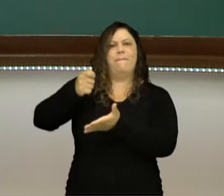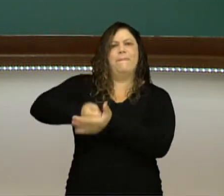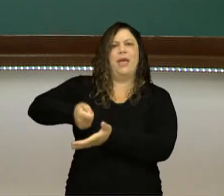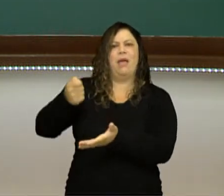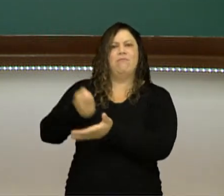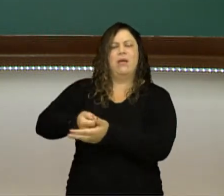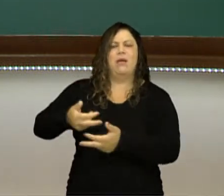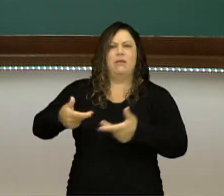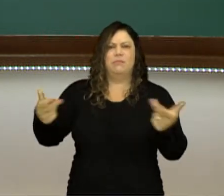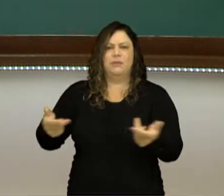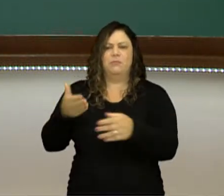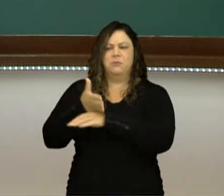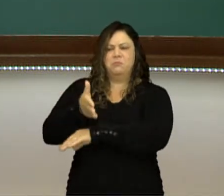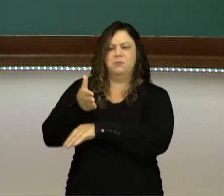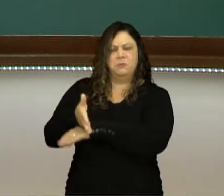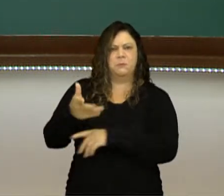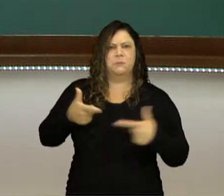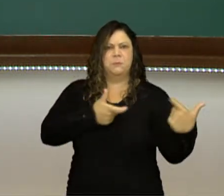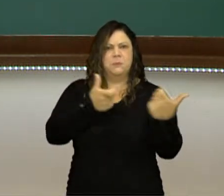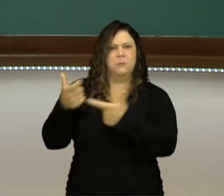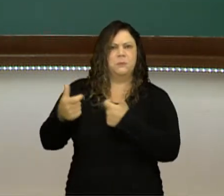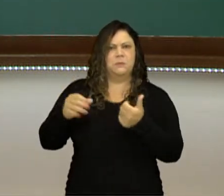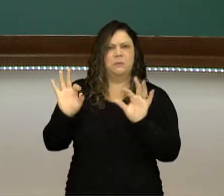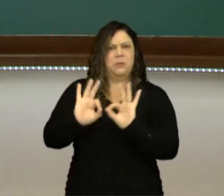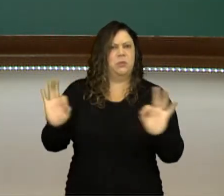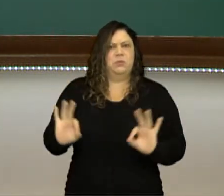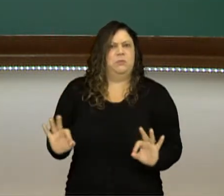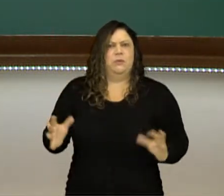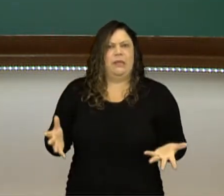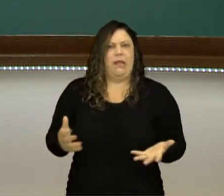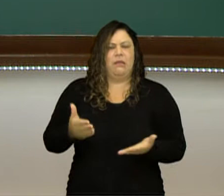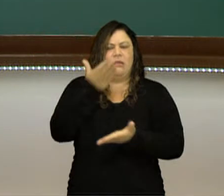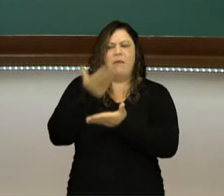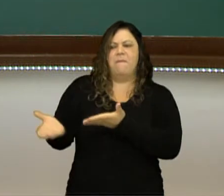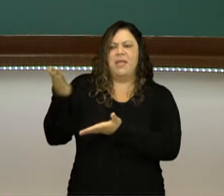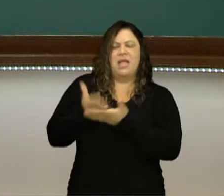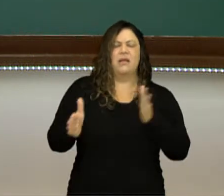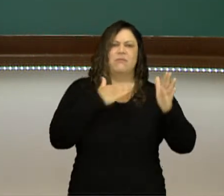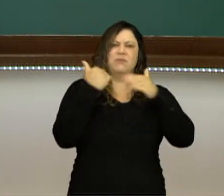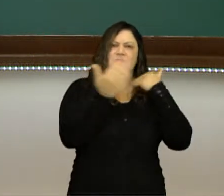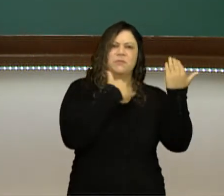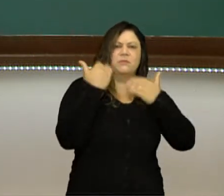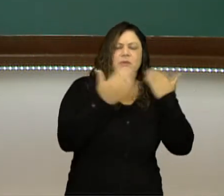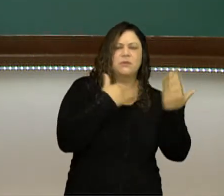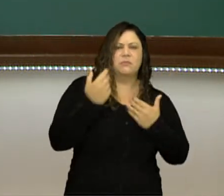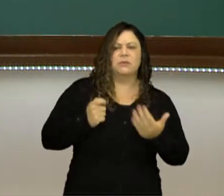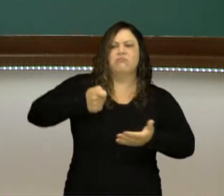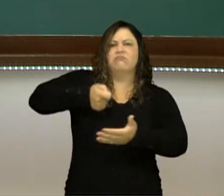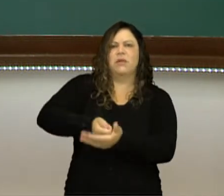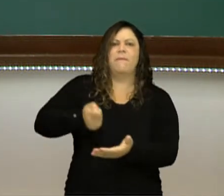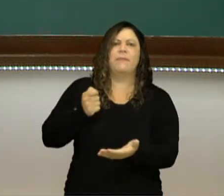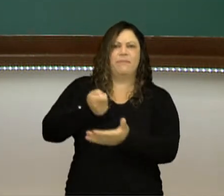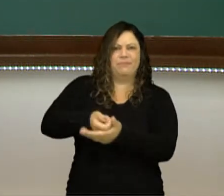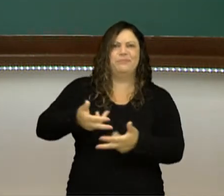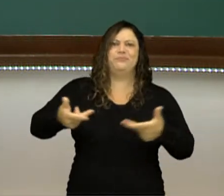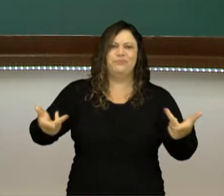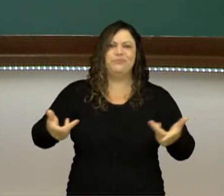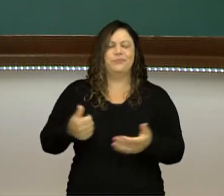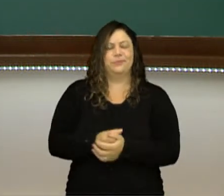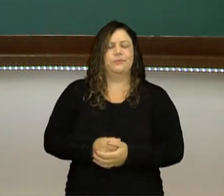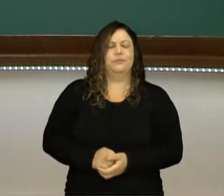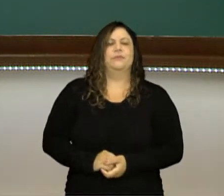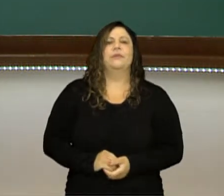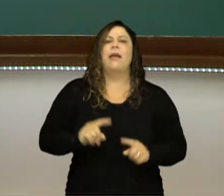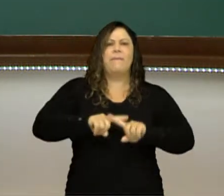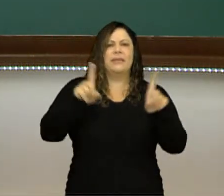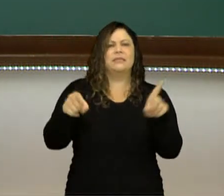para sua participação no conflito. E ainda teve que amargar a perda de soldados, pessoas mortes e o custo da guerra que ela teve. Mas